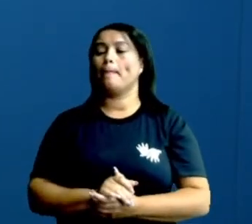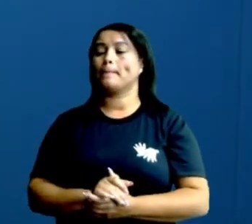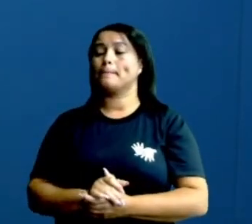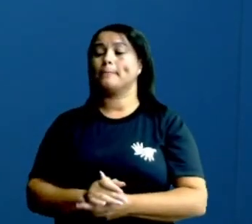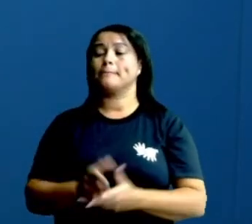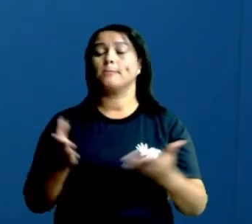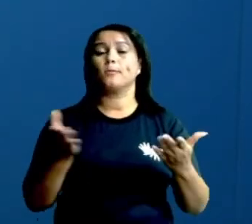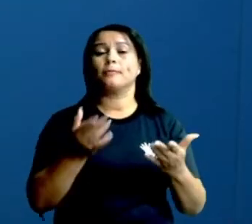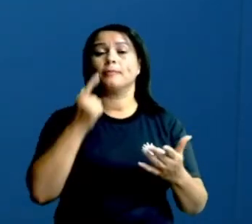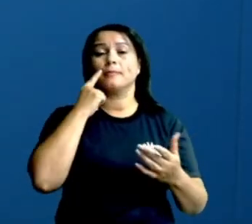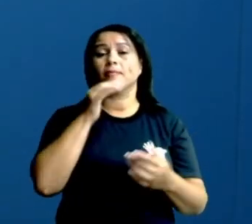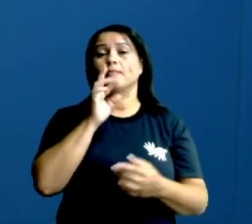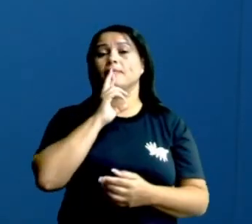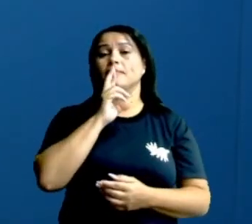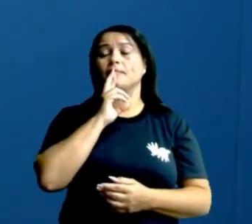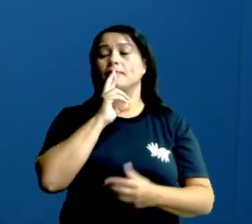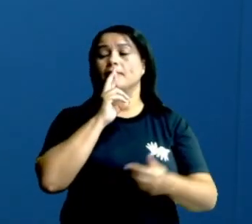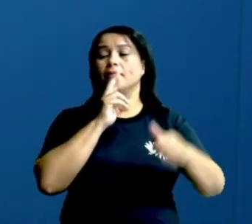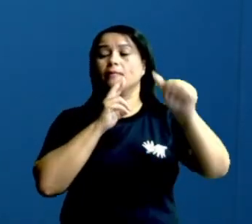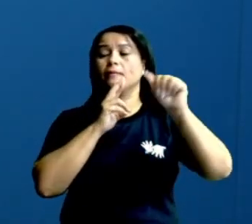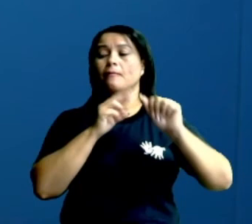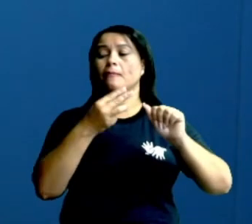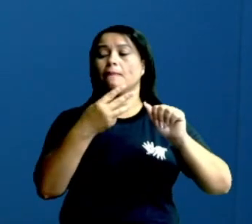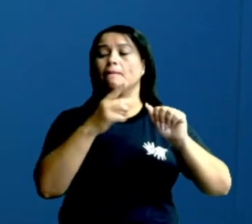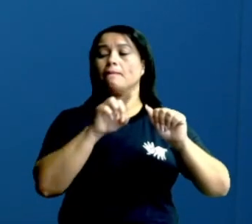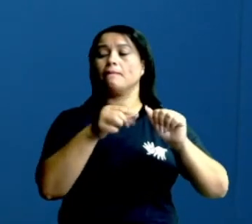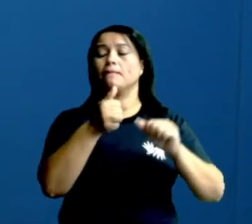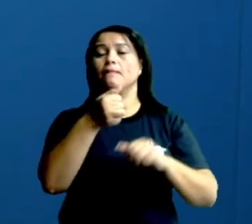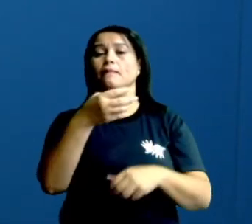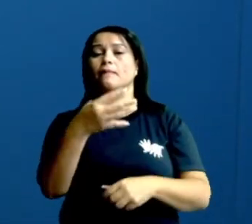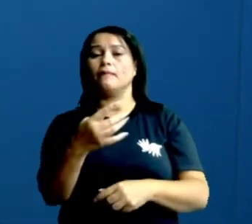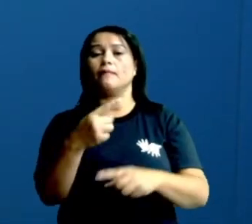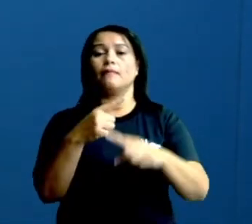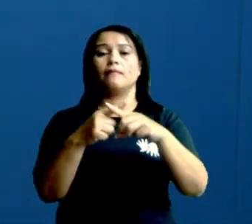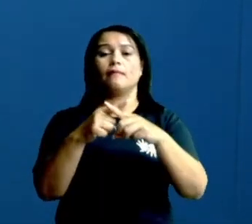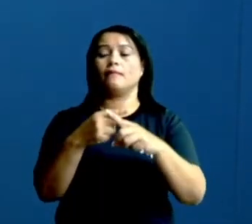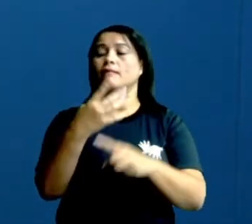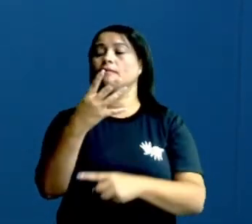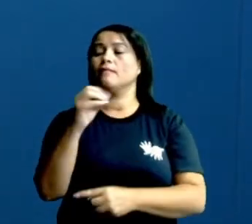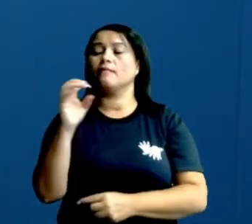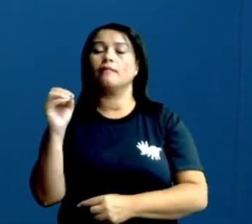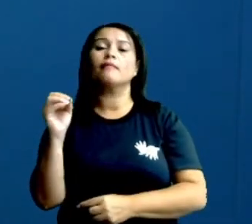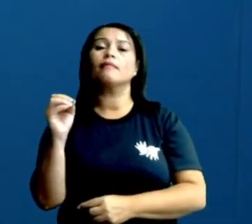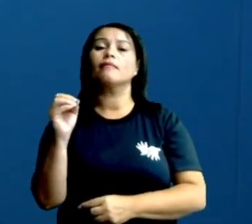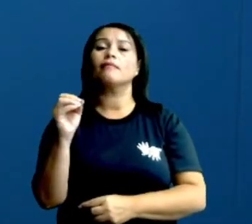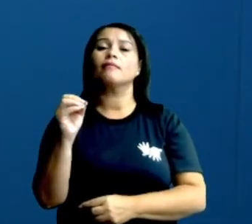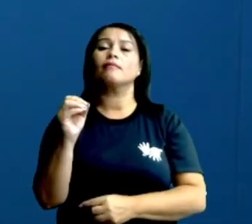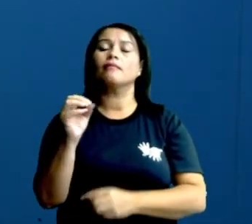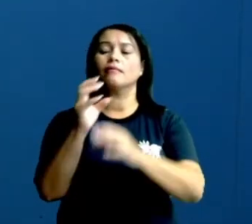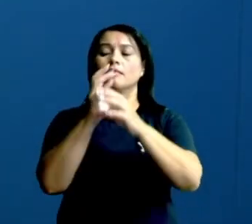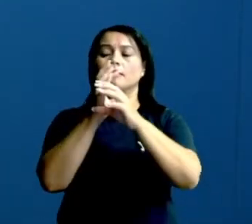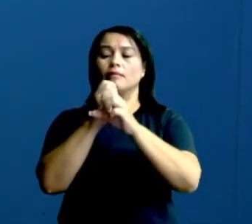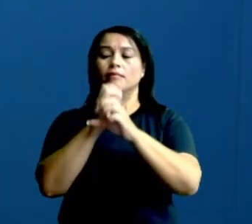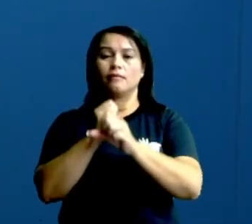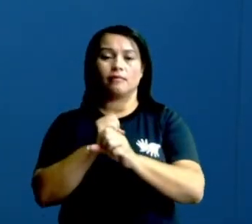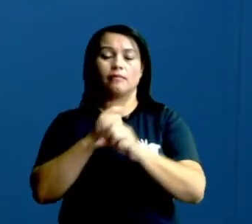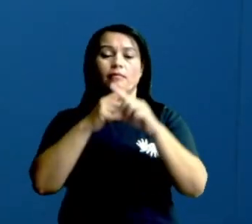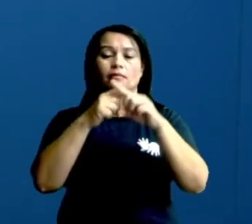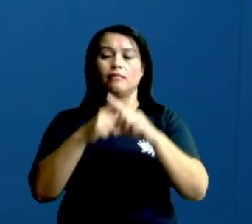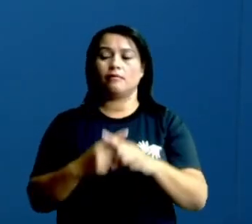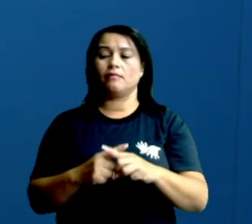E agora aqui eu só fiz apenas calcular. 3,14 vezes 400. Fazendo a multiplicação,